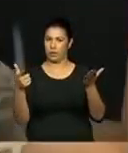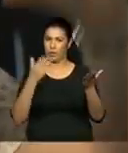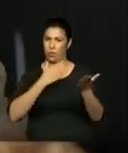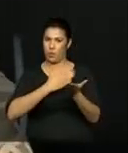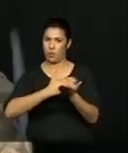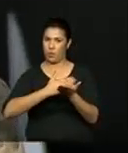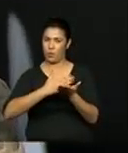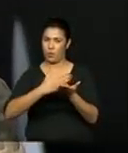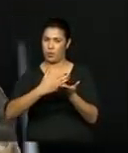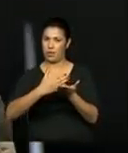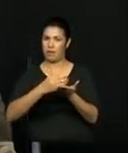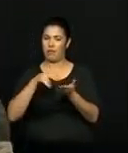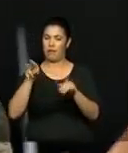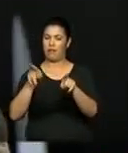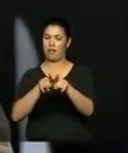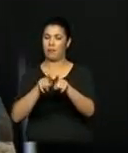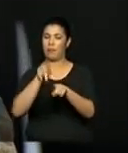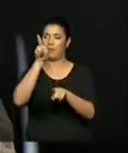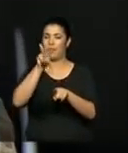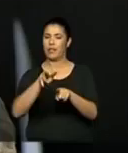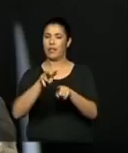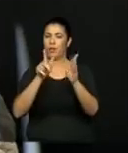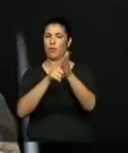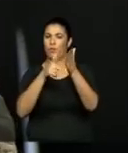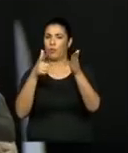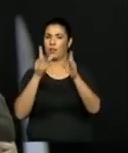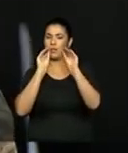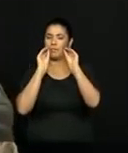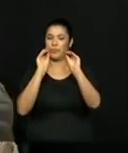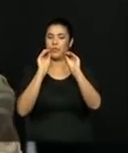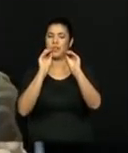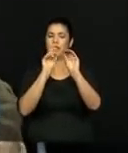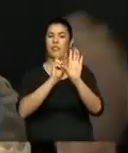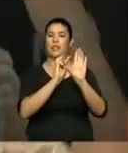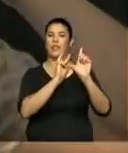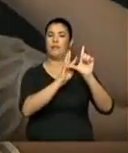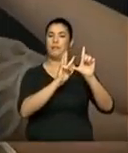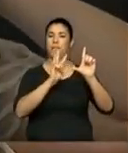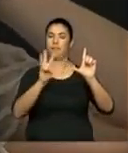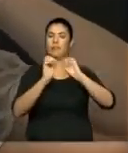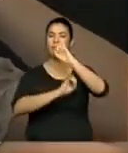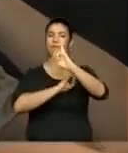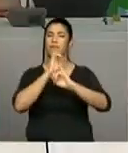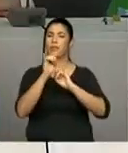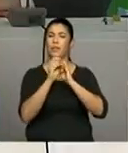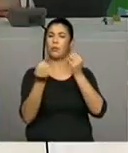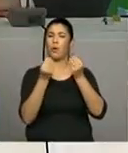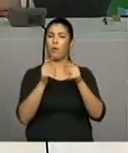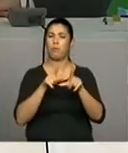jornais na internet, qual que seriam as principais fontes de informação na internet?